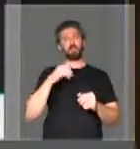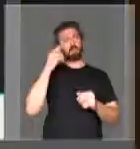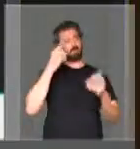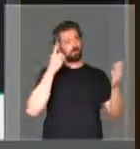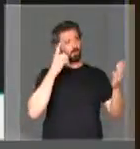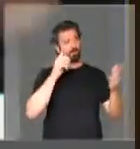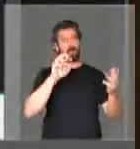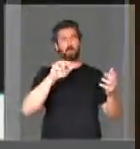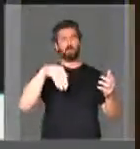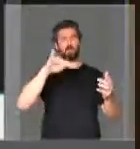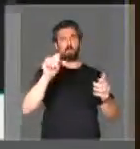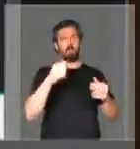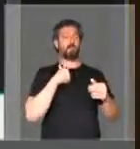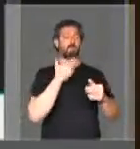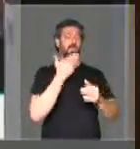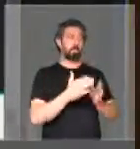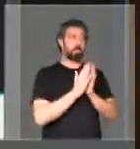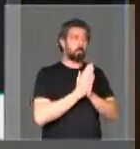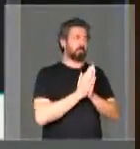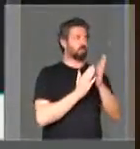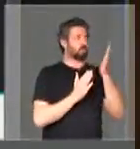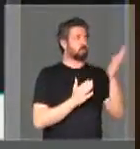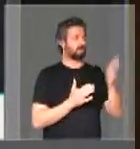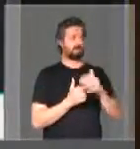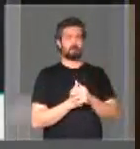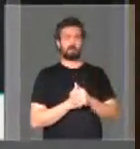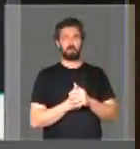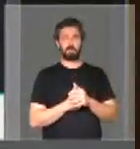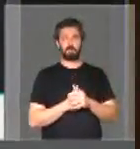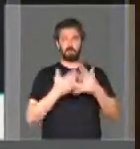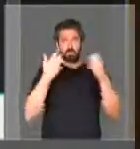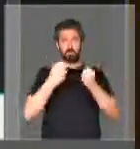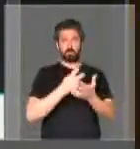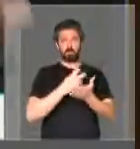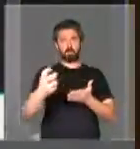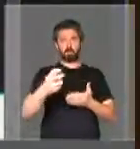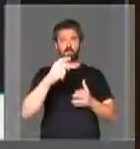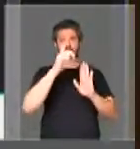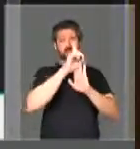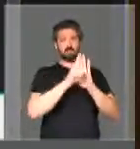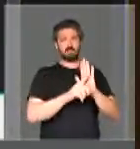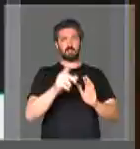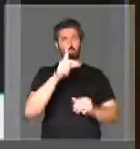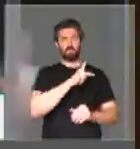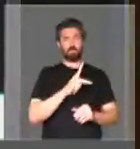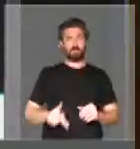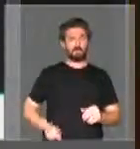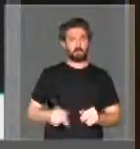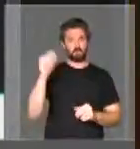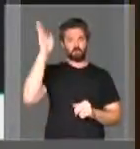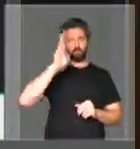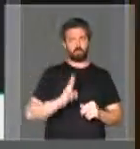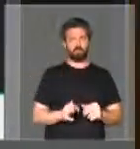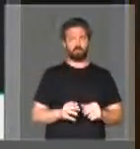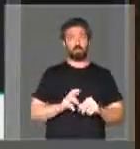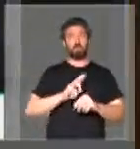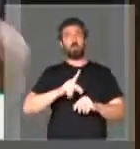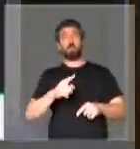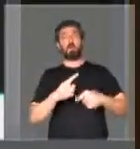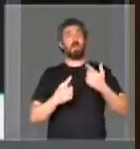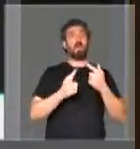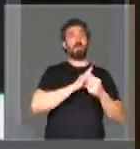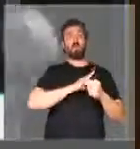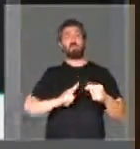Deputado Rodrigo, fica esse nosso apelo à vossa excelência. Vamos derrubar esse decreto do presidente da República, não por uma